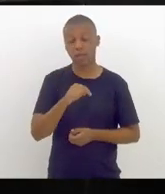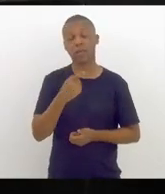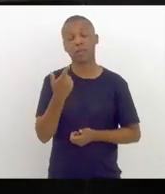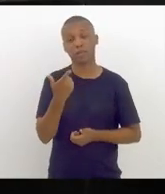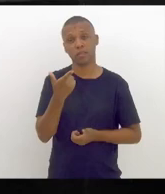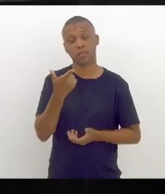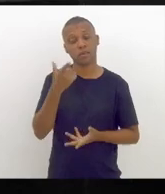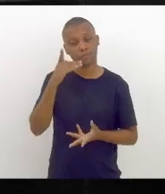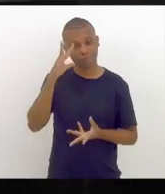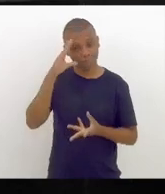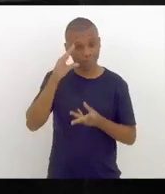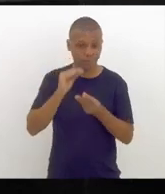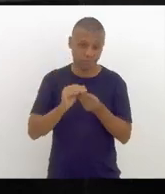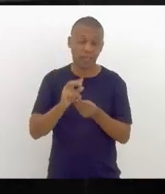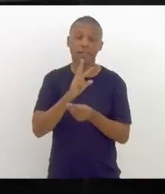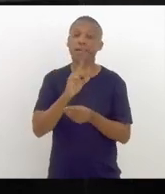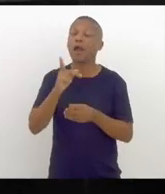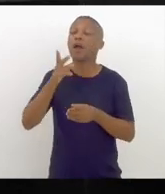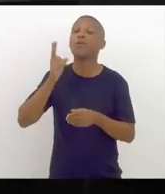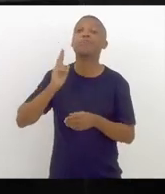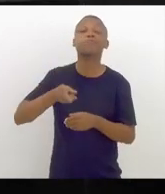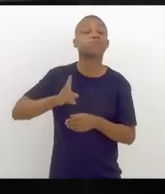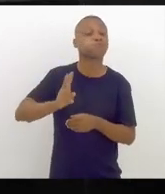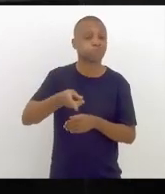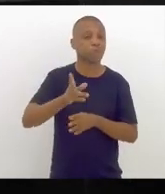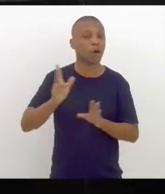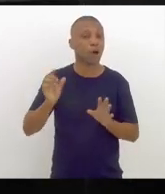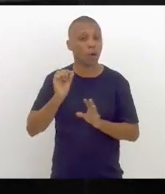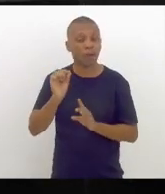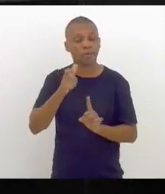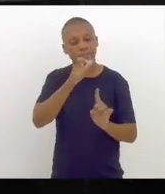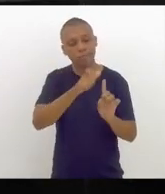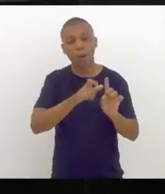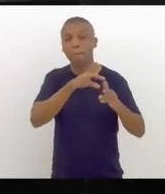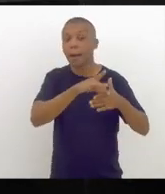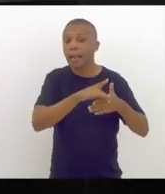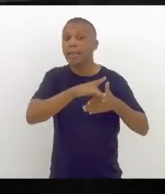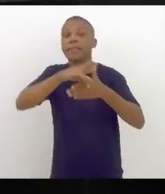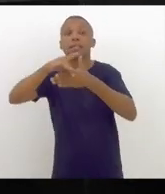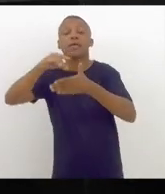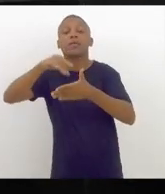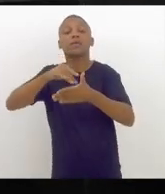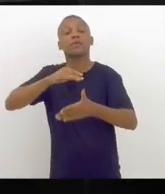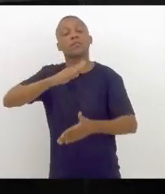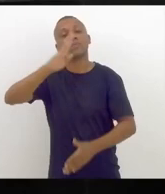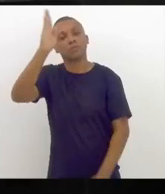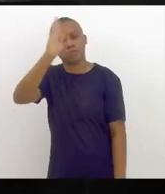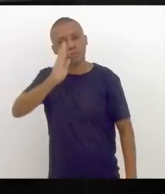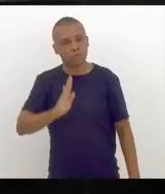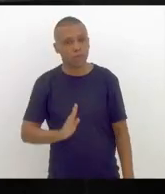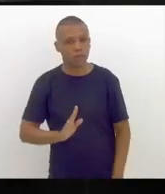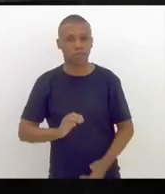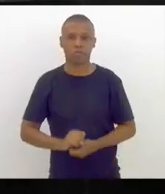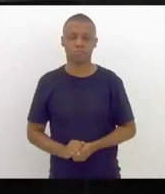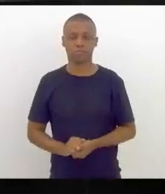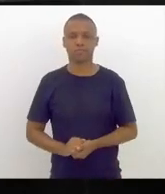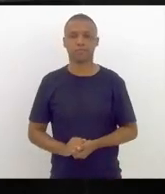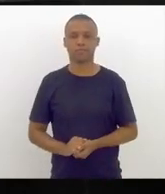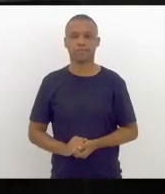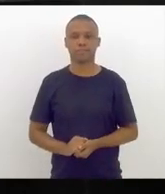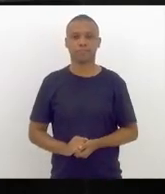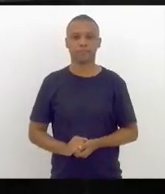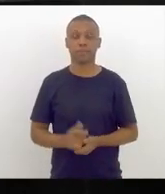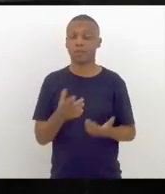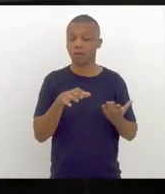e há de continuar de ser uma grande liderança no país, porque a